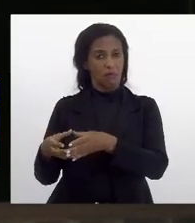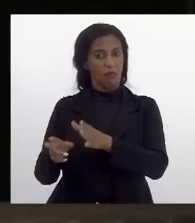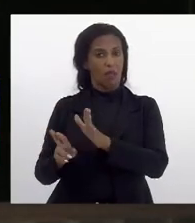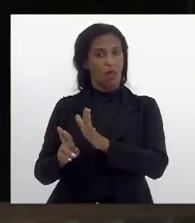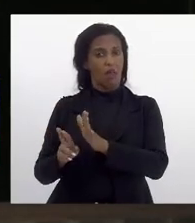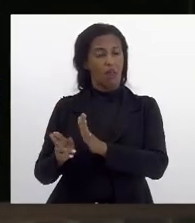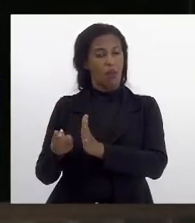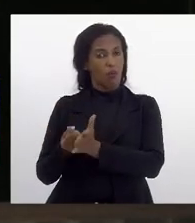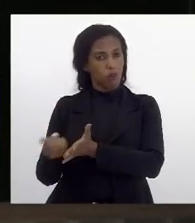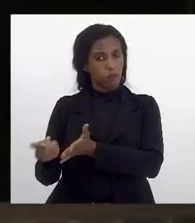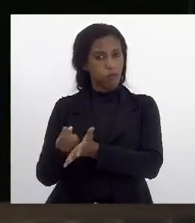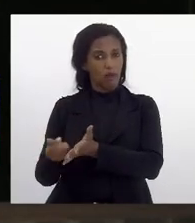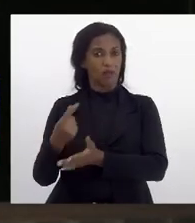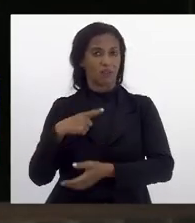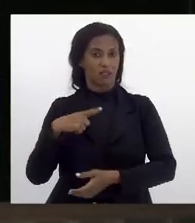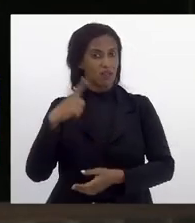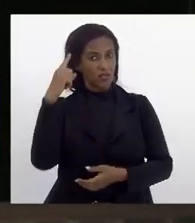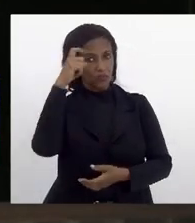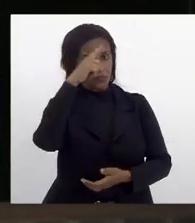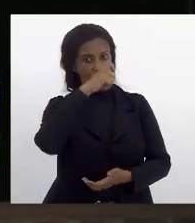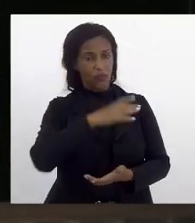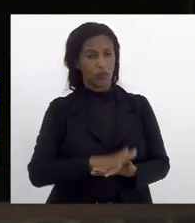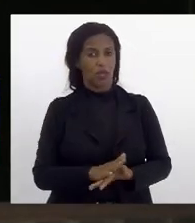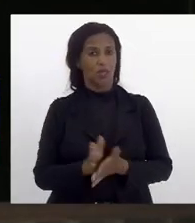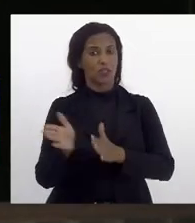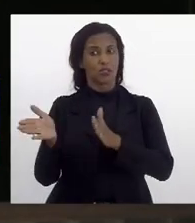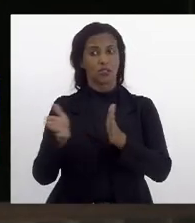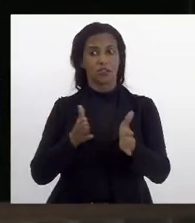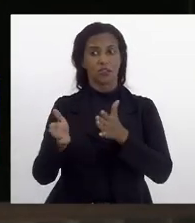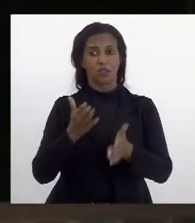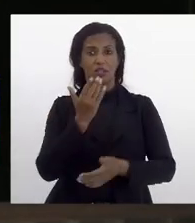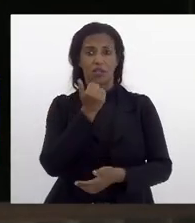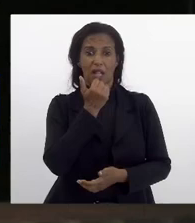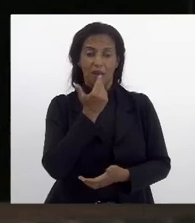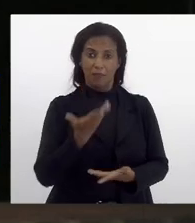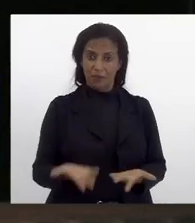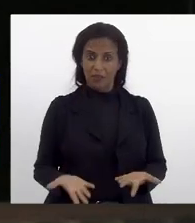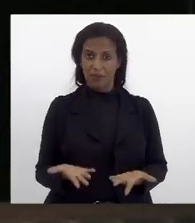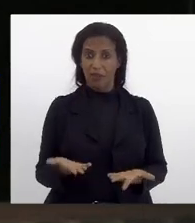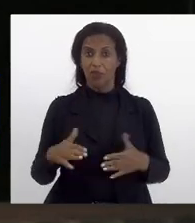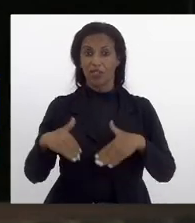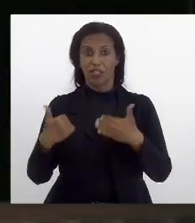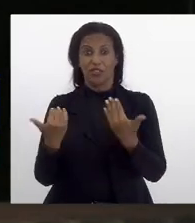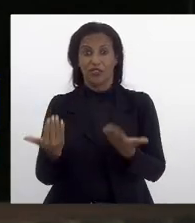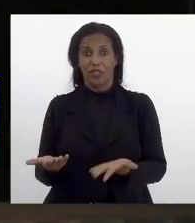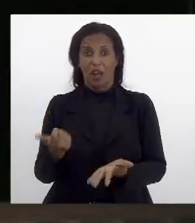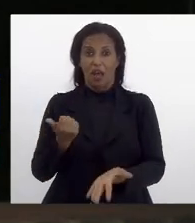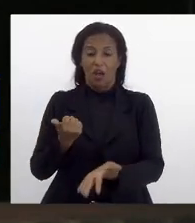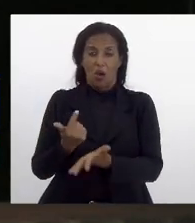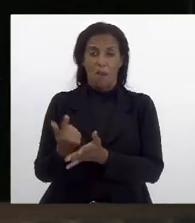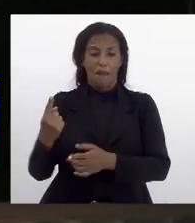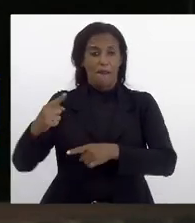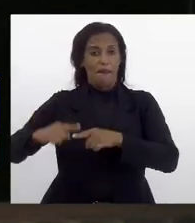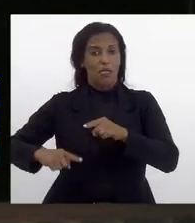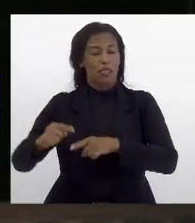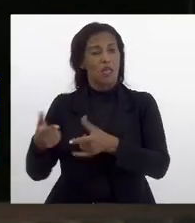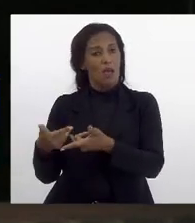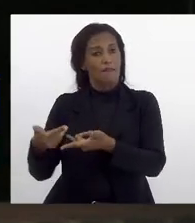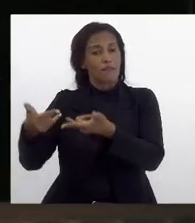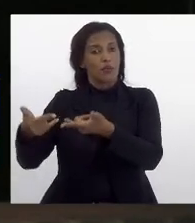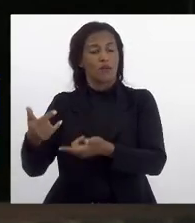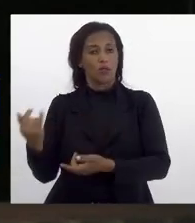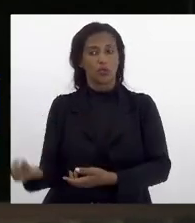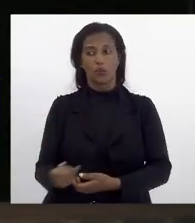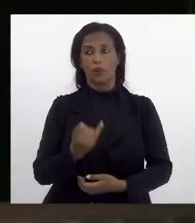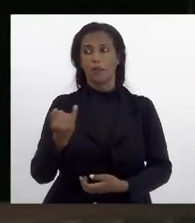dificuldade de acesso a alimentação que dirá a esse item tão importante